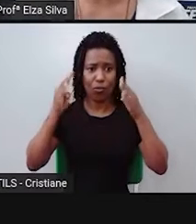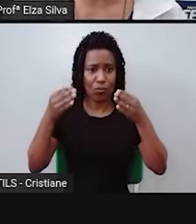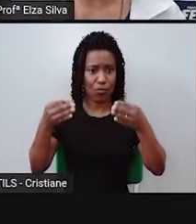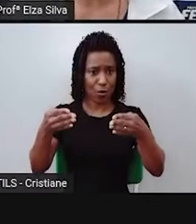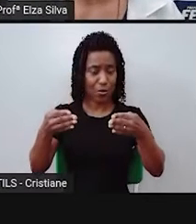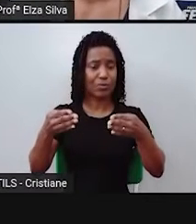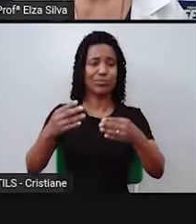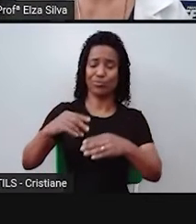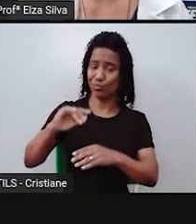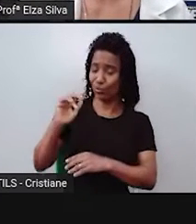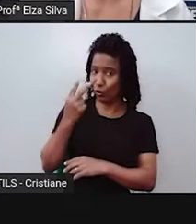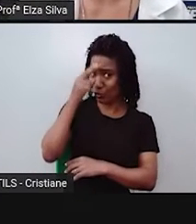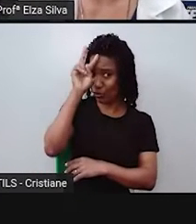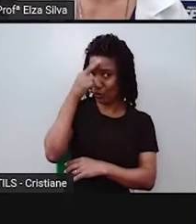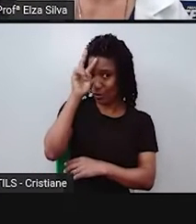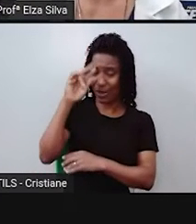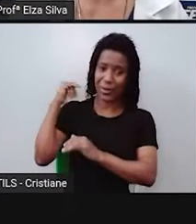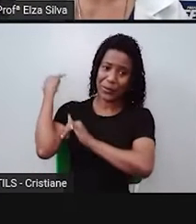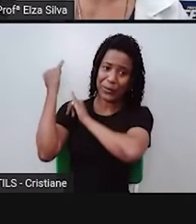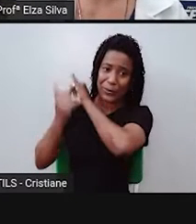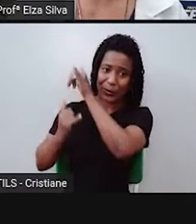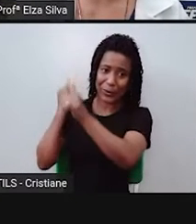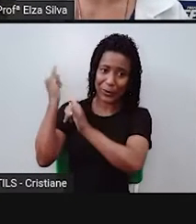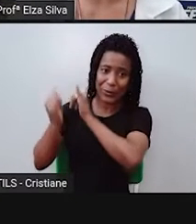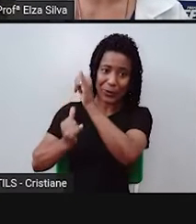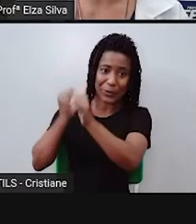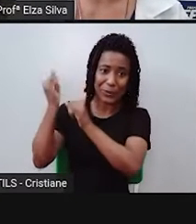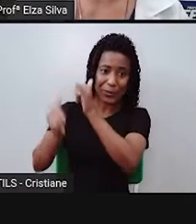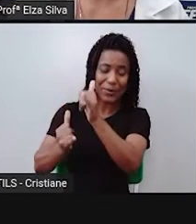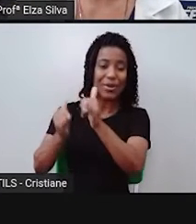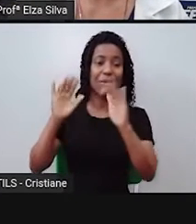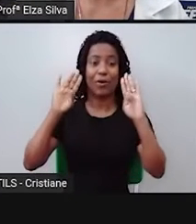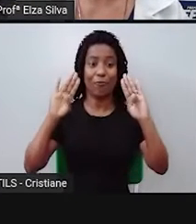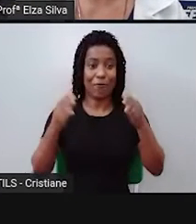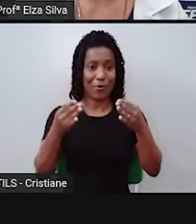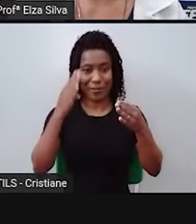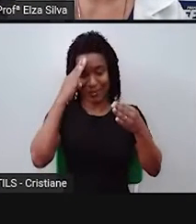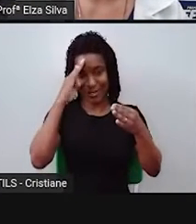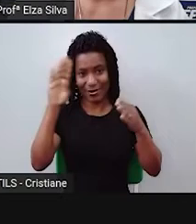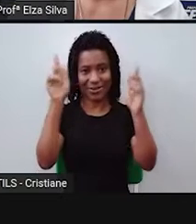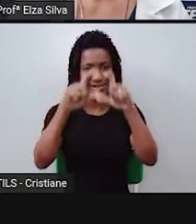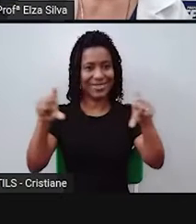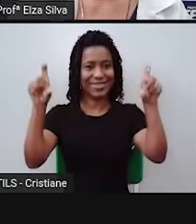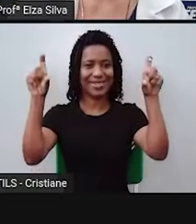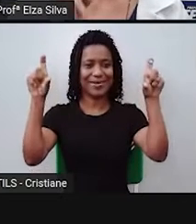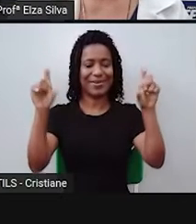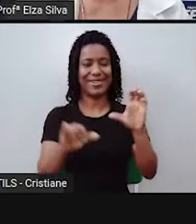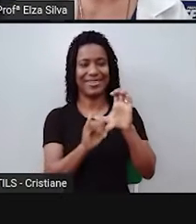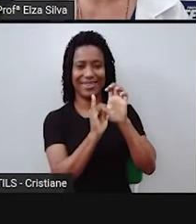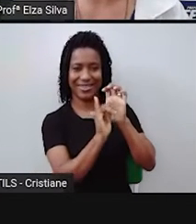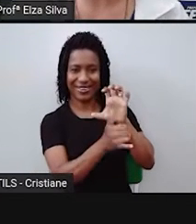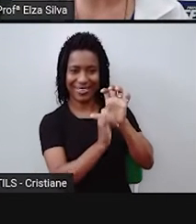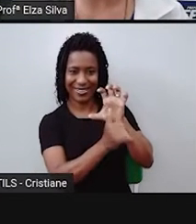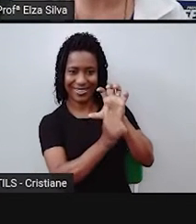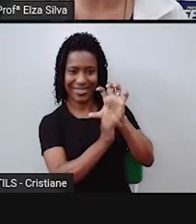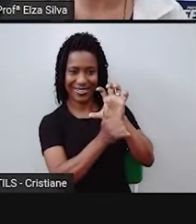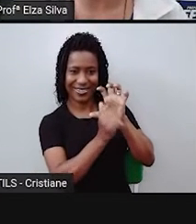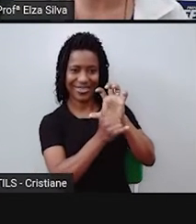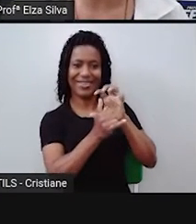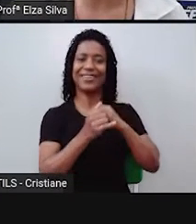histórias antigas, mas com foco na produção de fábulas. Ok, students? E aquelas dicas